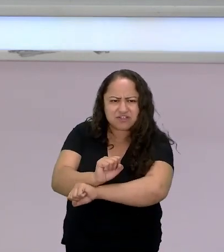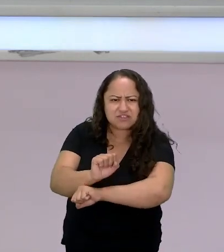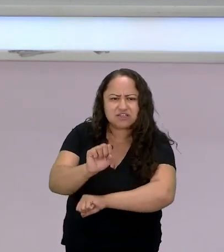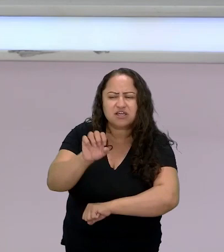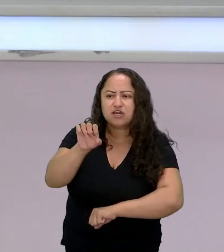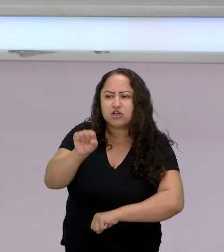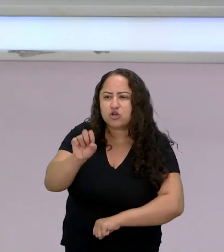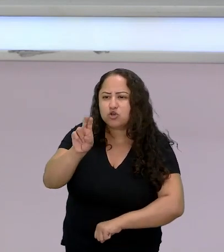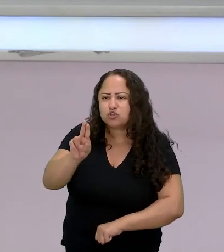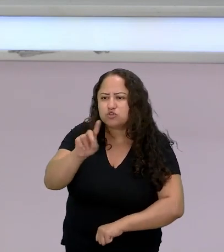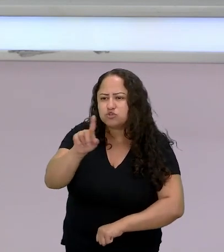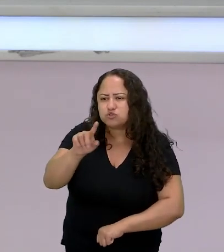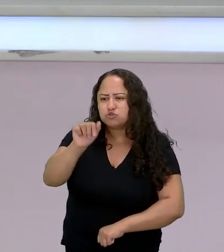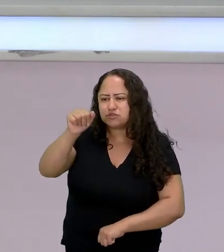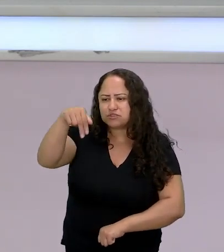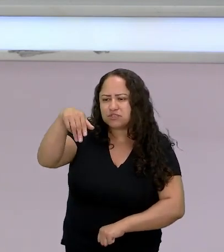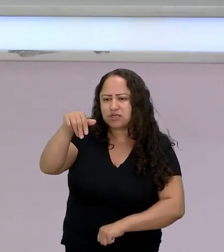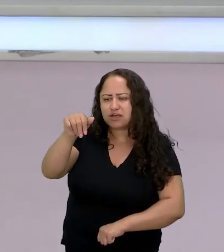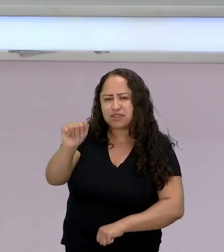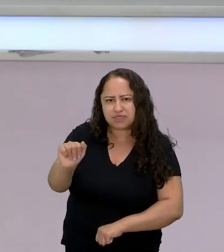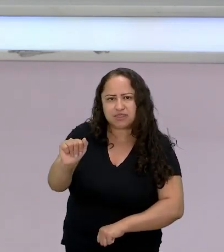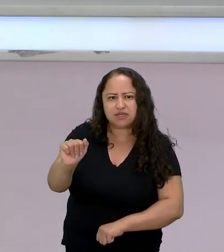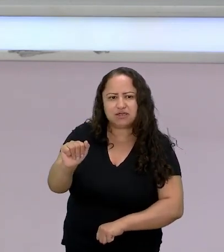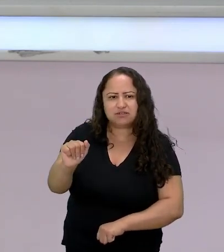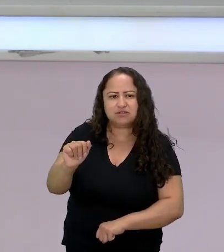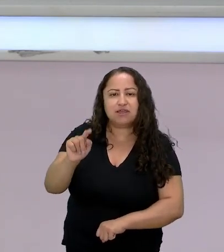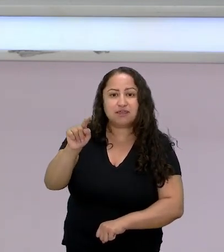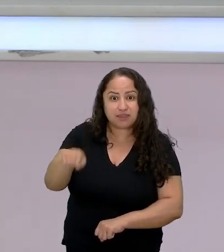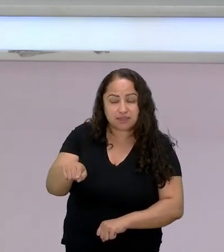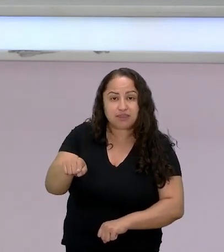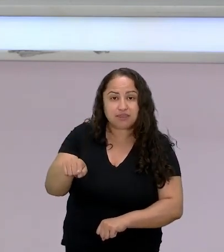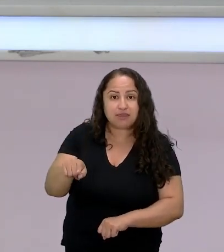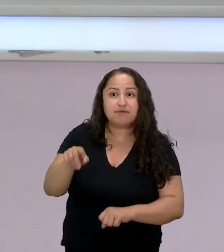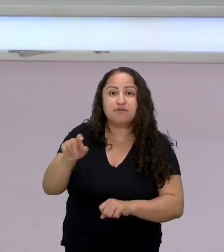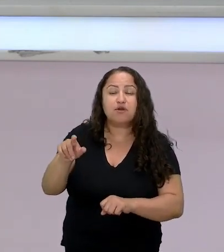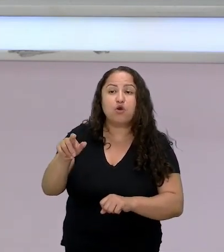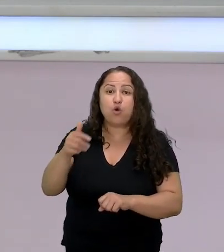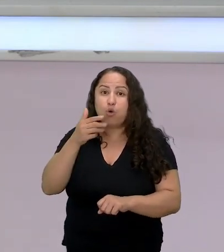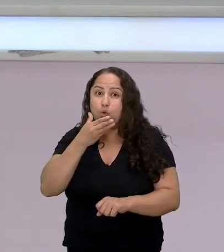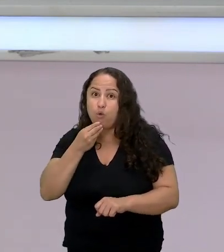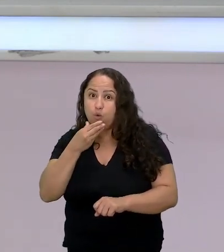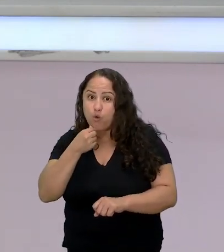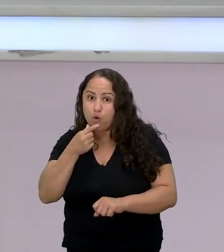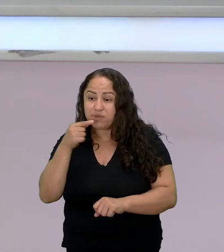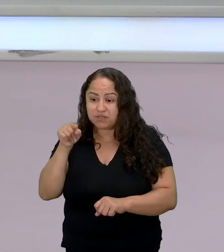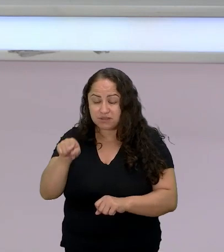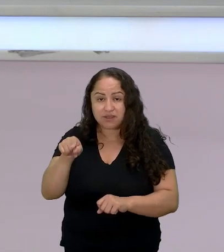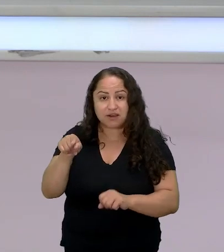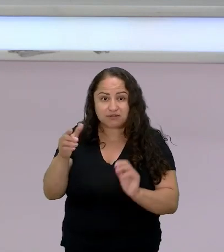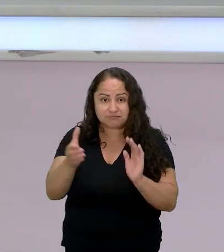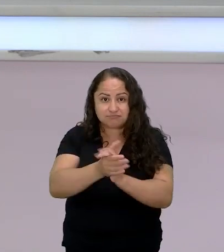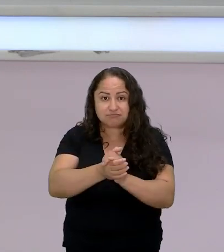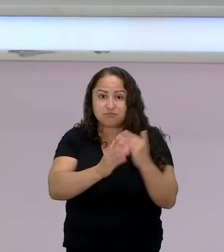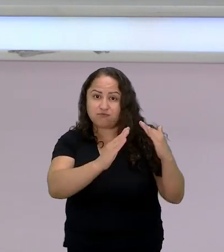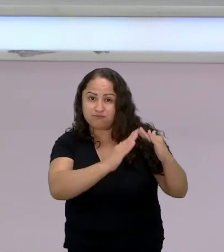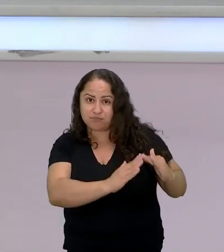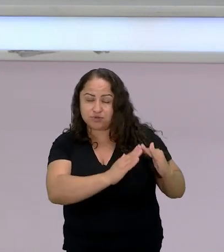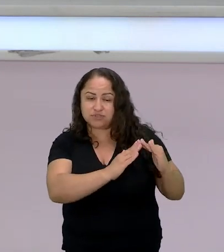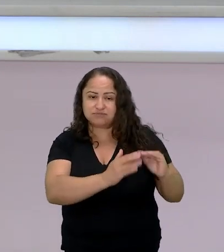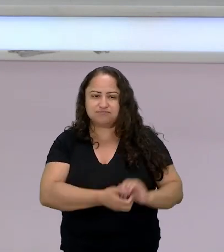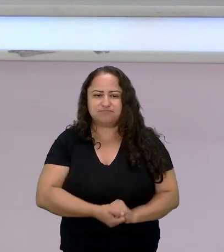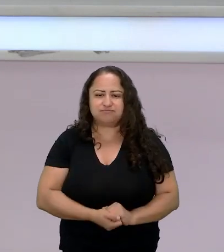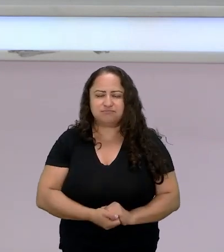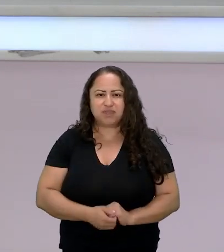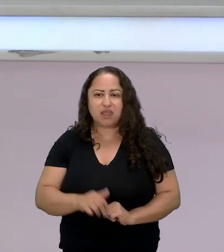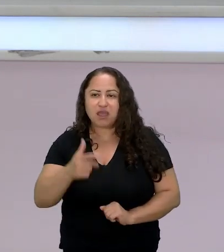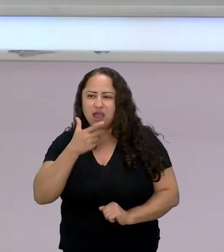é a senhora do John Indian com quem ela vai morar aí a a senhora fala